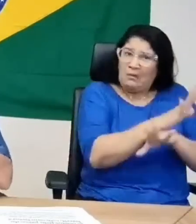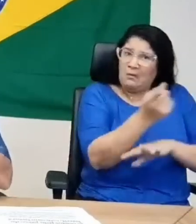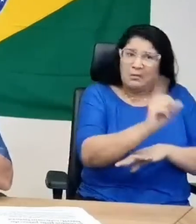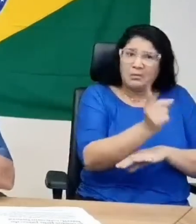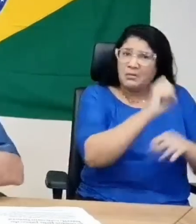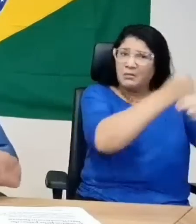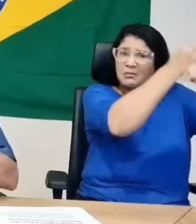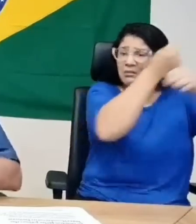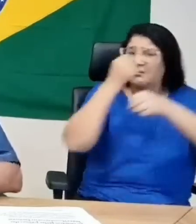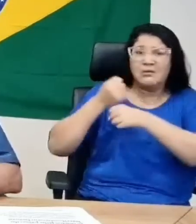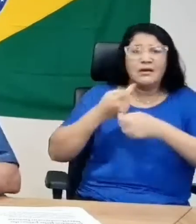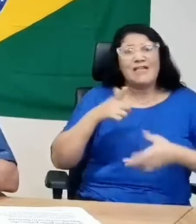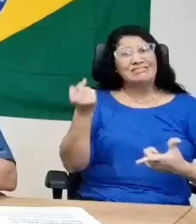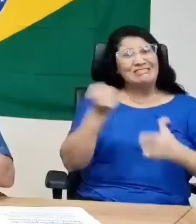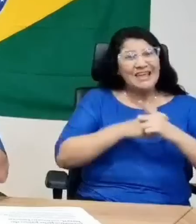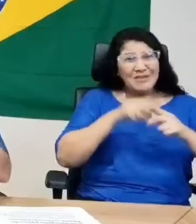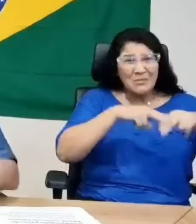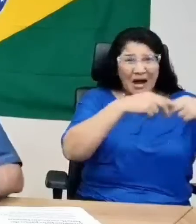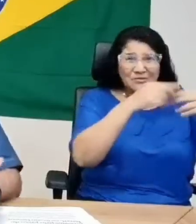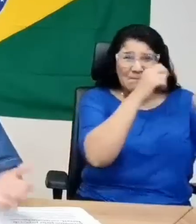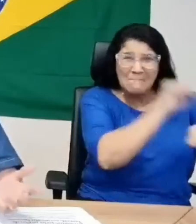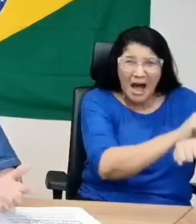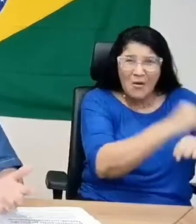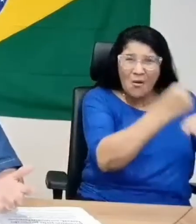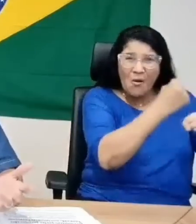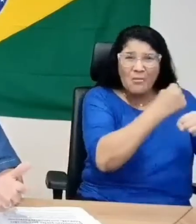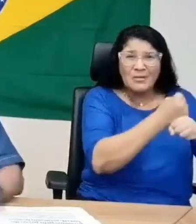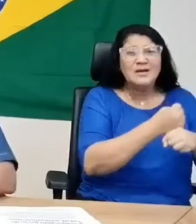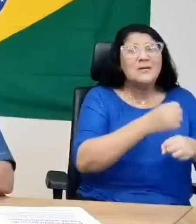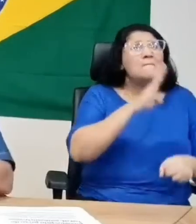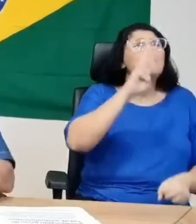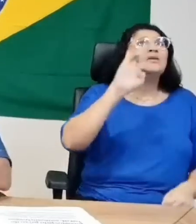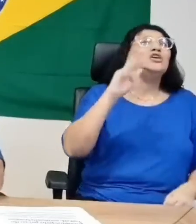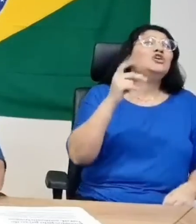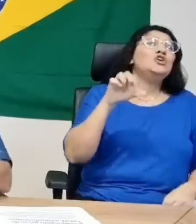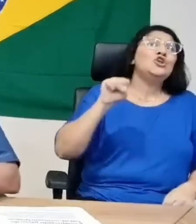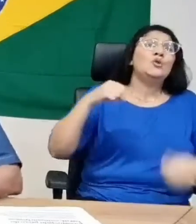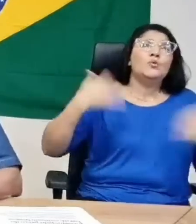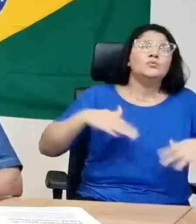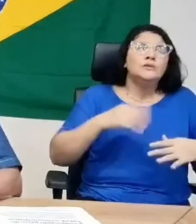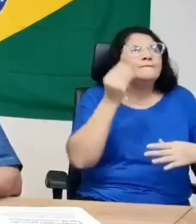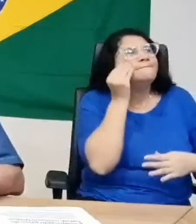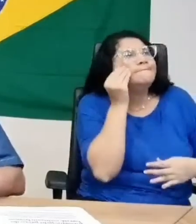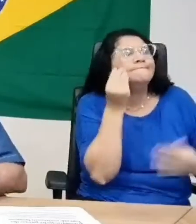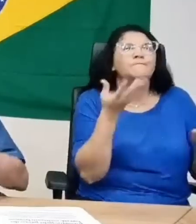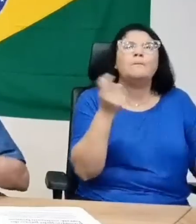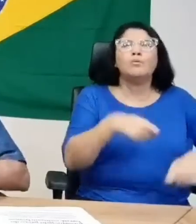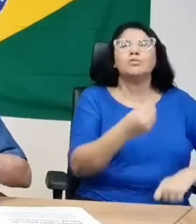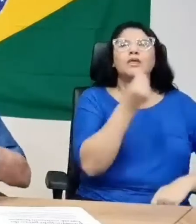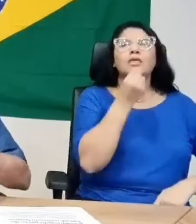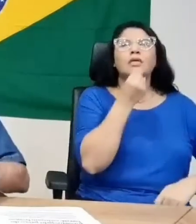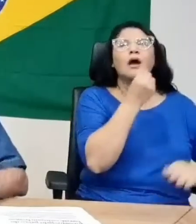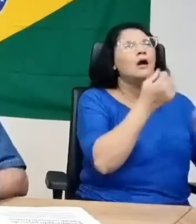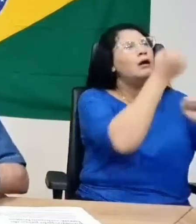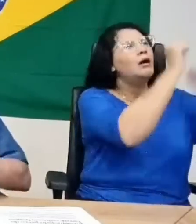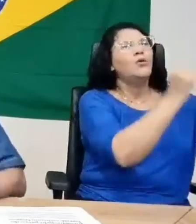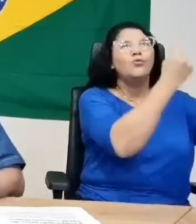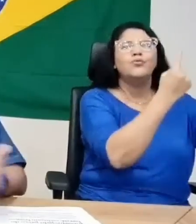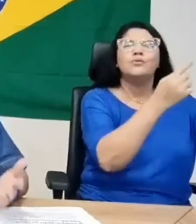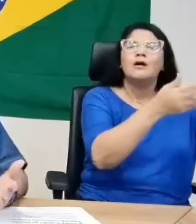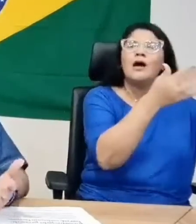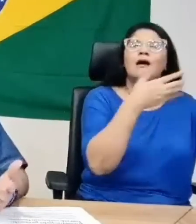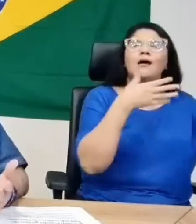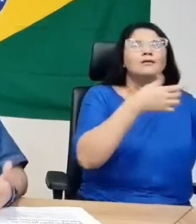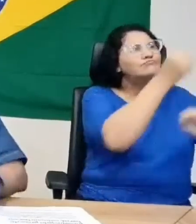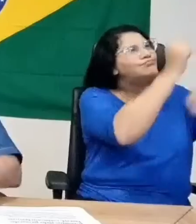E uma dívida de aproximadamente 90 bilhões nessas áreas. Se tivesse feito também duas refinarias, hoje nós seríamos alto o suficiente de